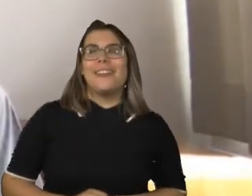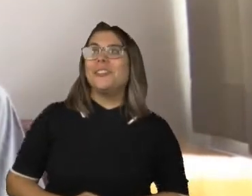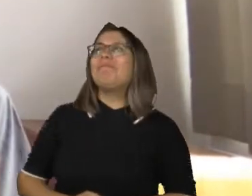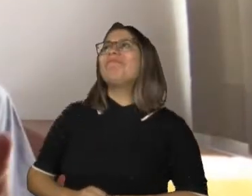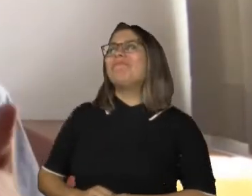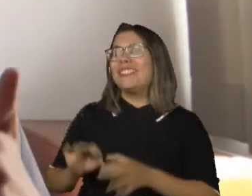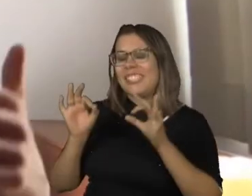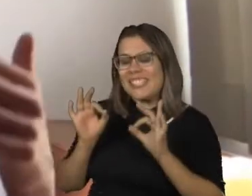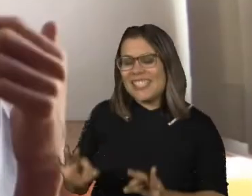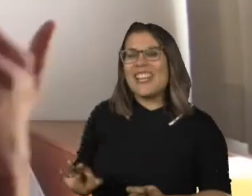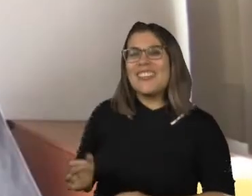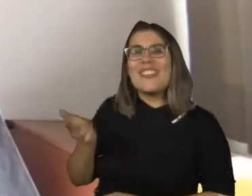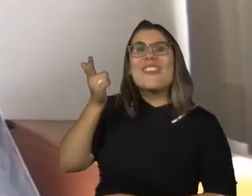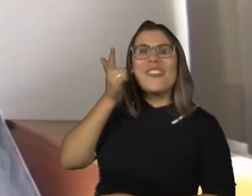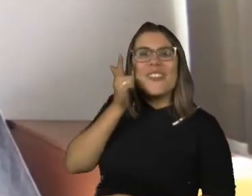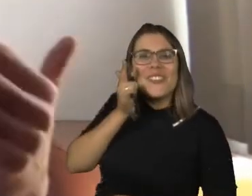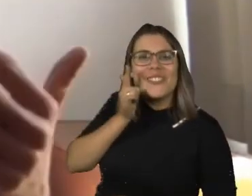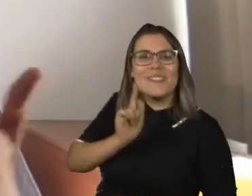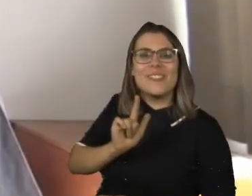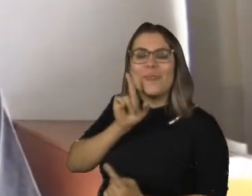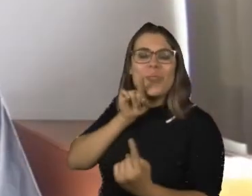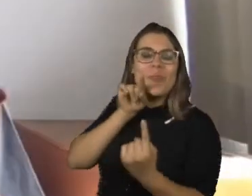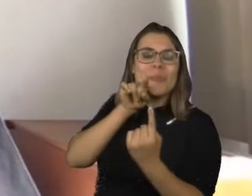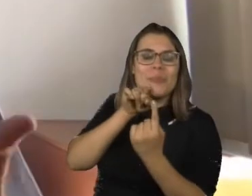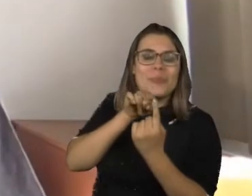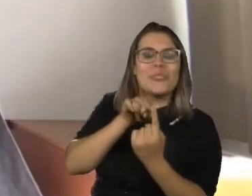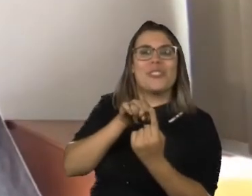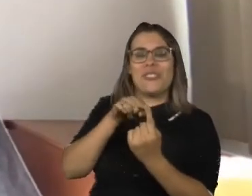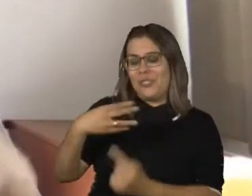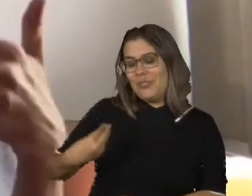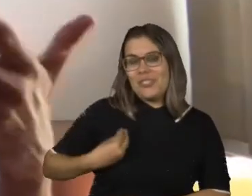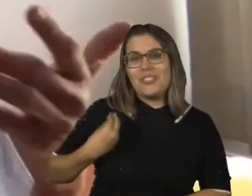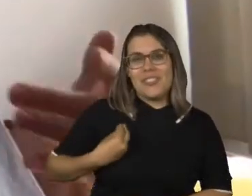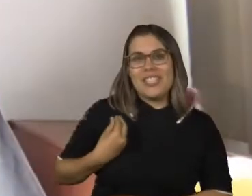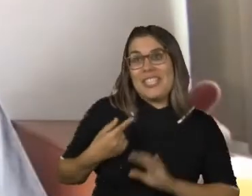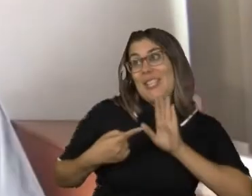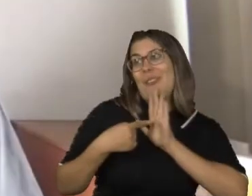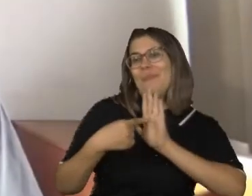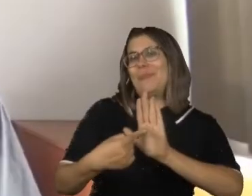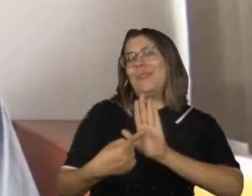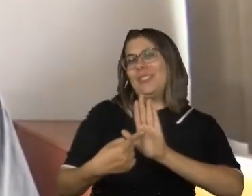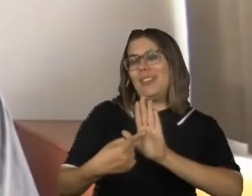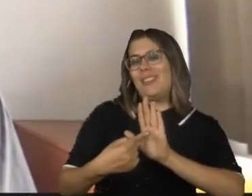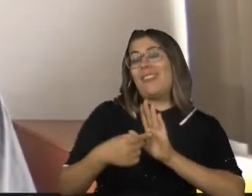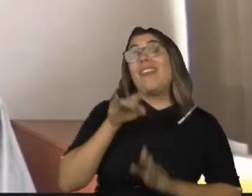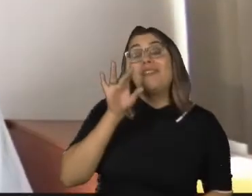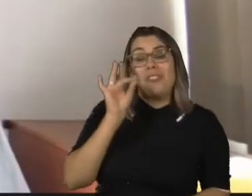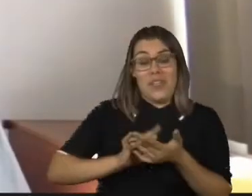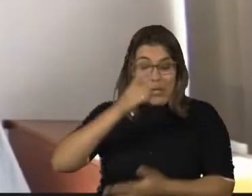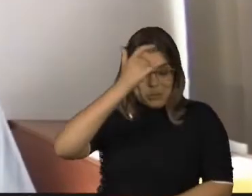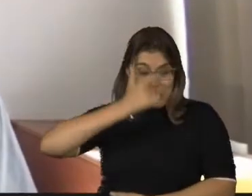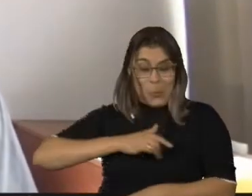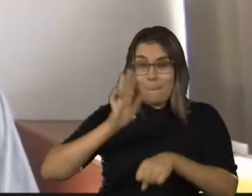e que só uma catástrofe faria a gente não levar a grana. O